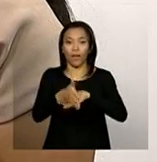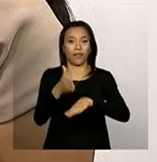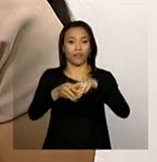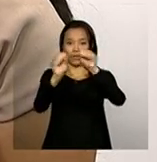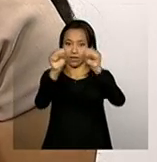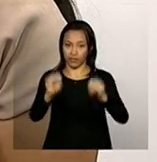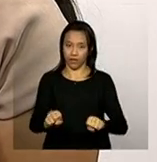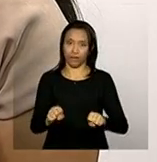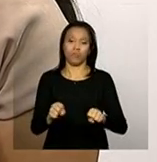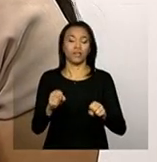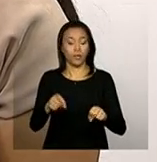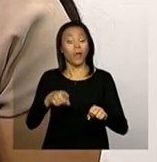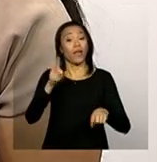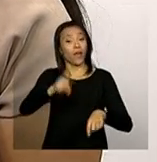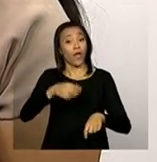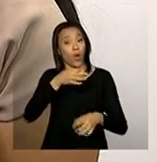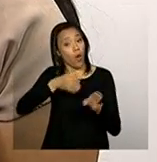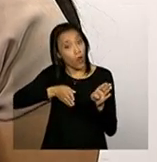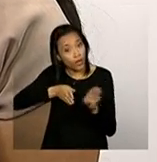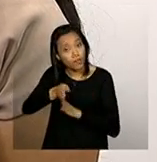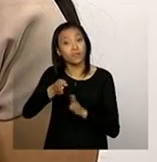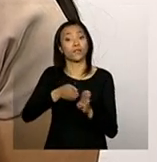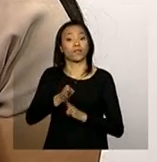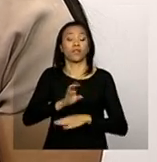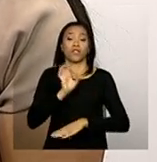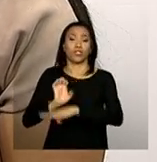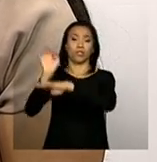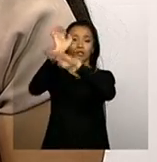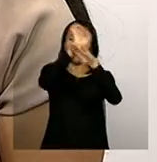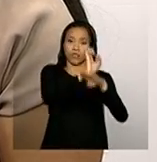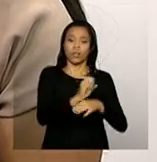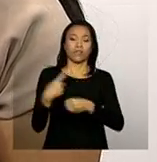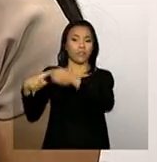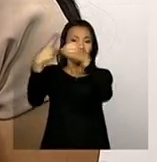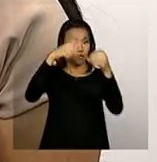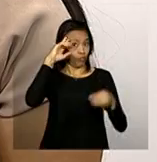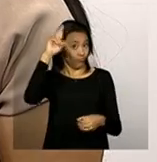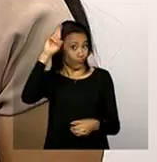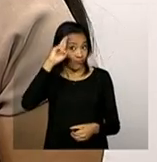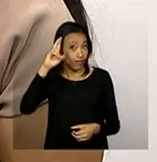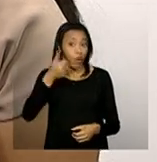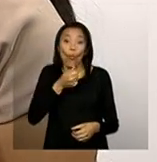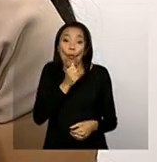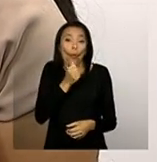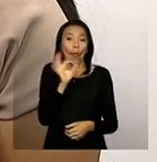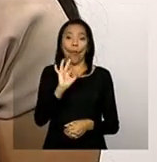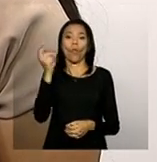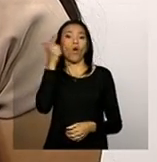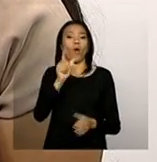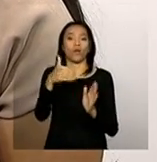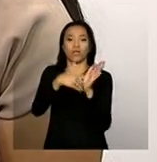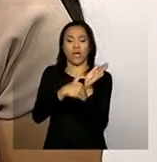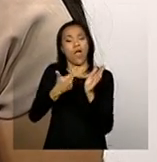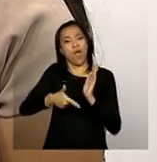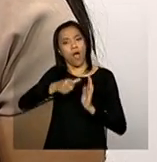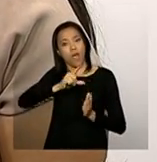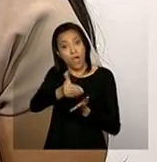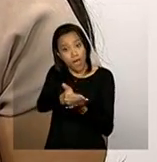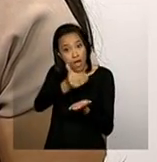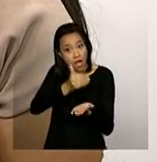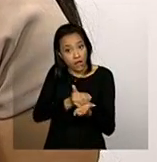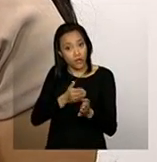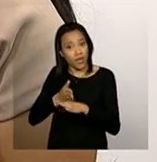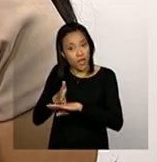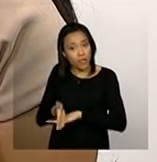é muito indicado que o gestor estadual, gestor municipal, ele, que ele não tenha senha ainda, ele entre no CAD SUAS,